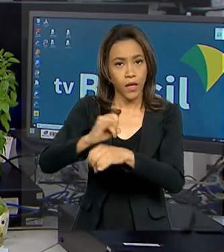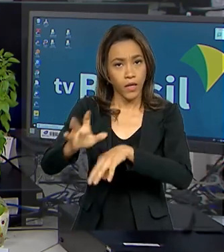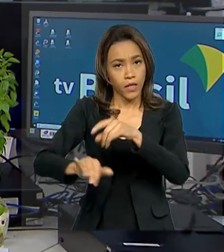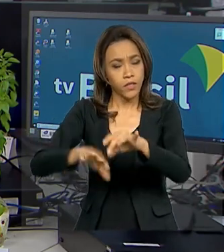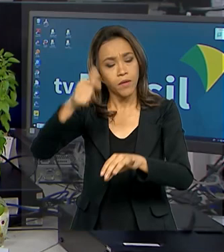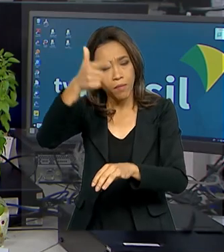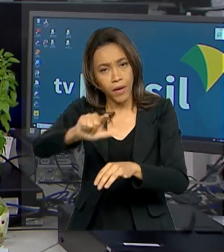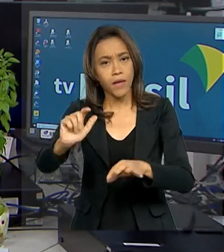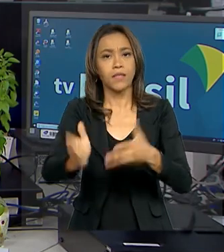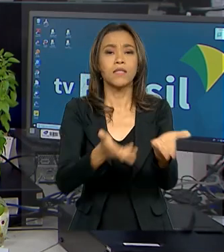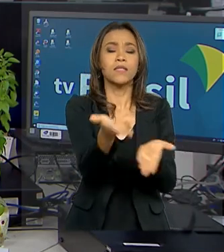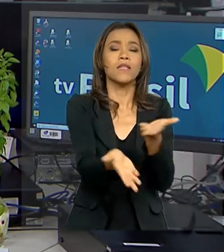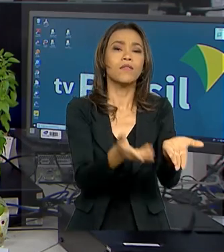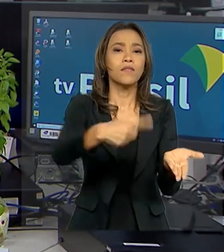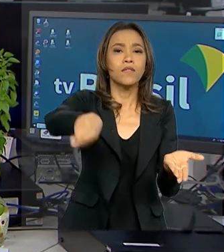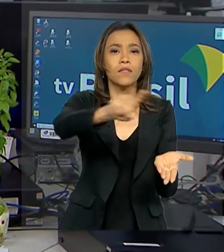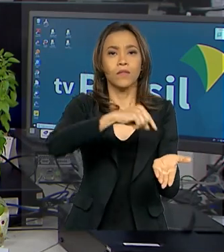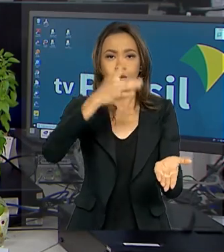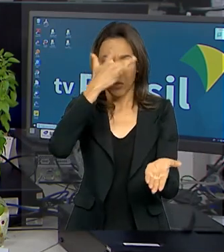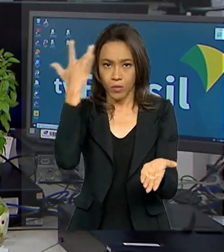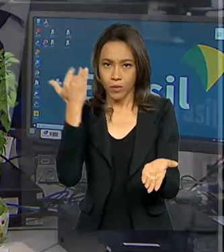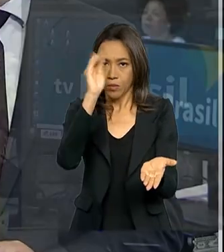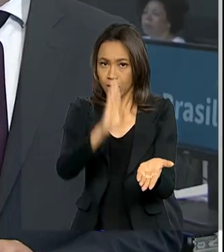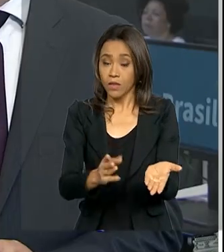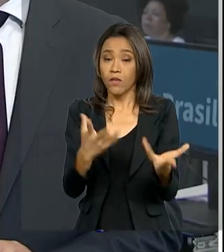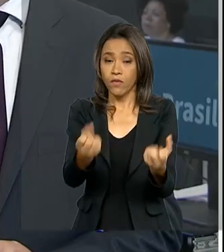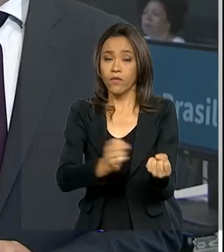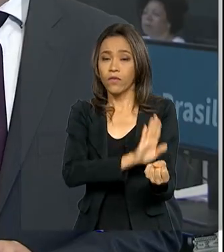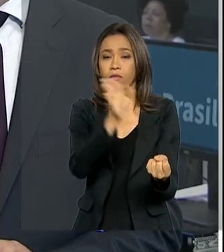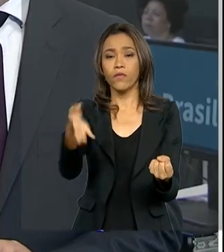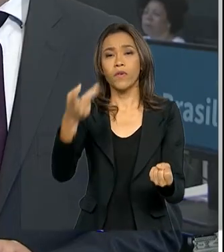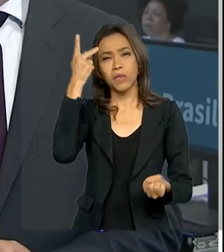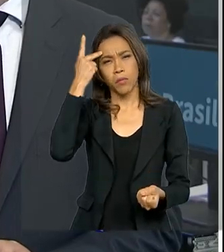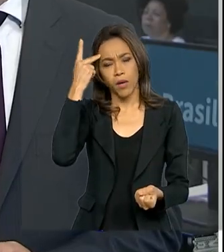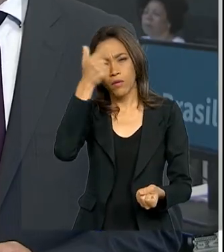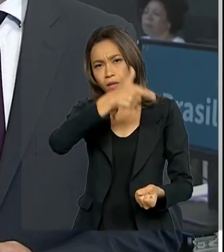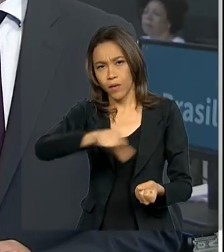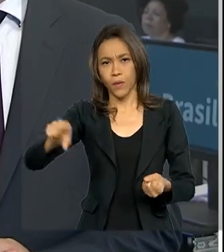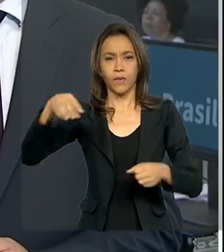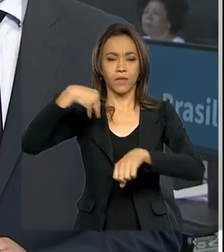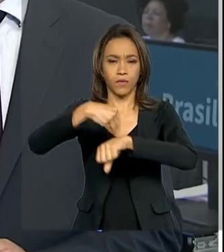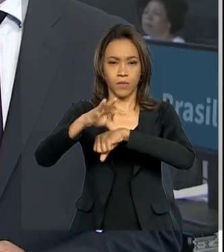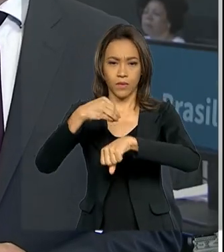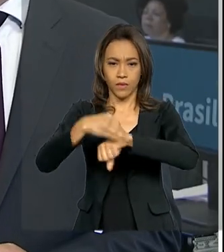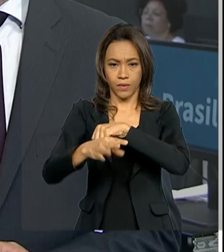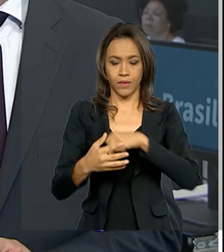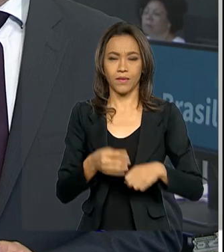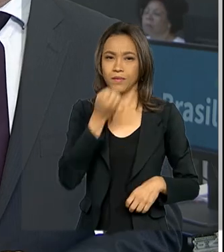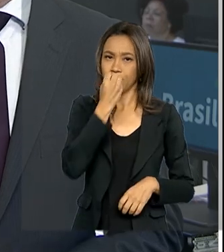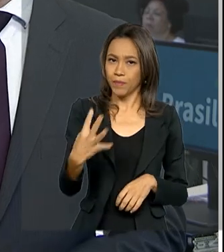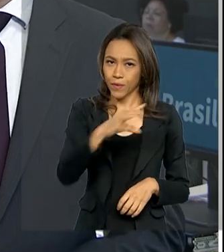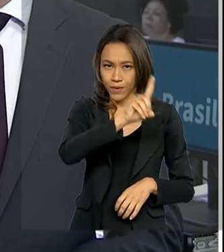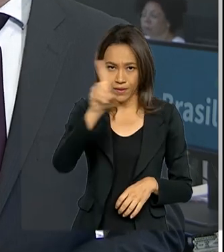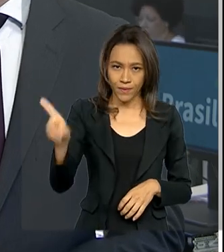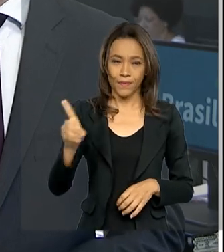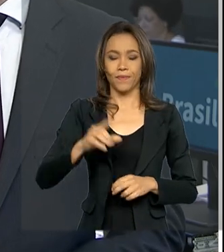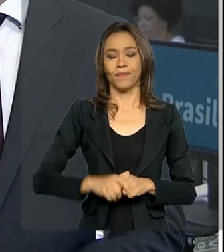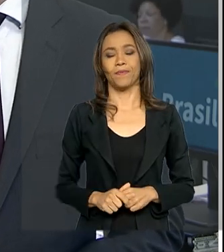consumidor brasileiro. Então vamos até São Paulo. Ricardo Ferraz tem outras informações para a gente. Bom dia, Ricardo.